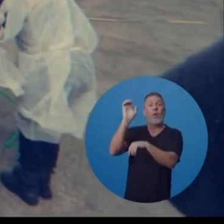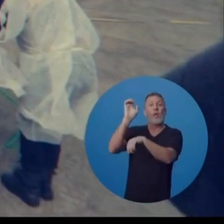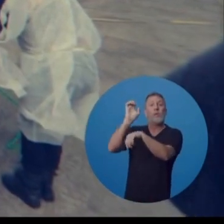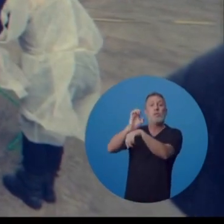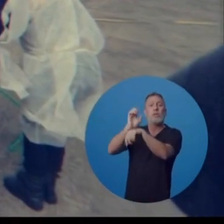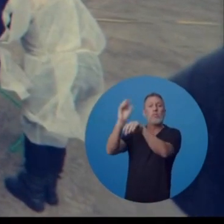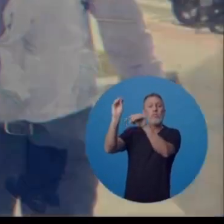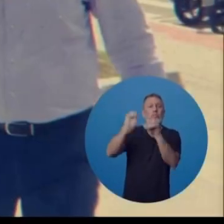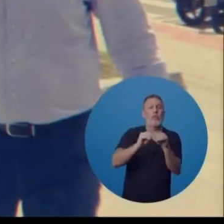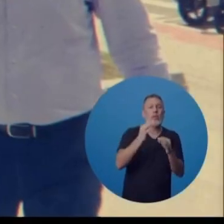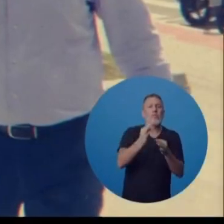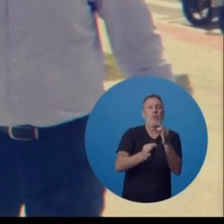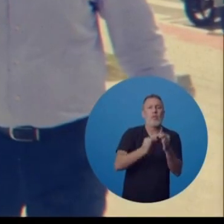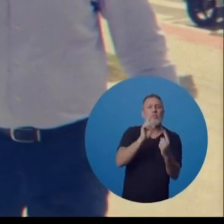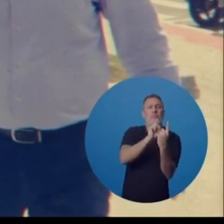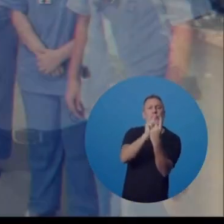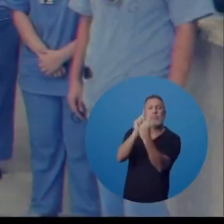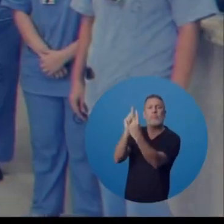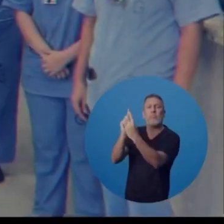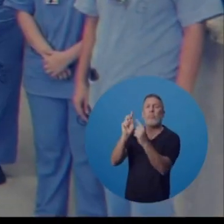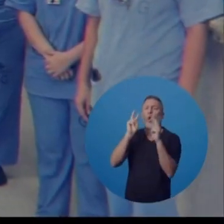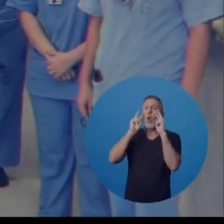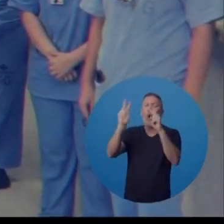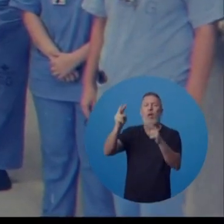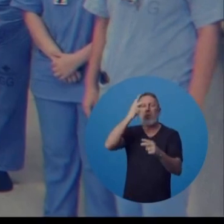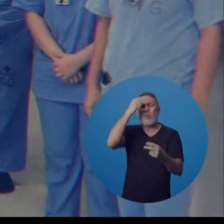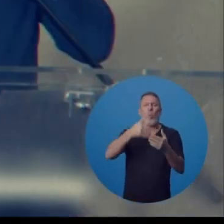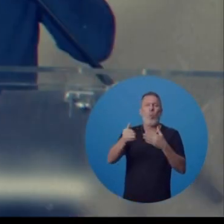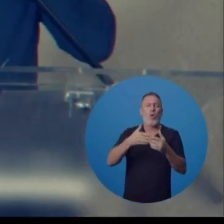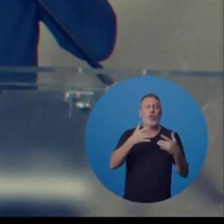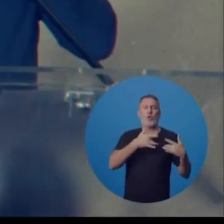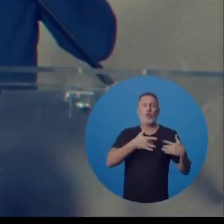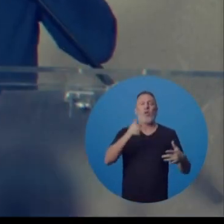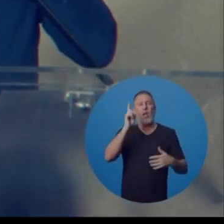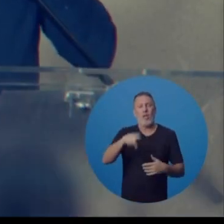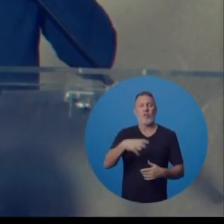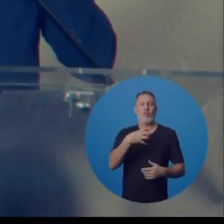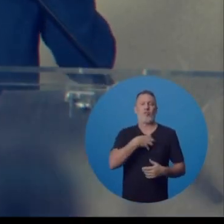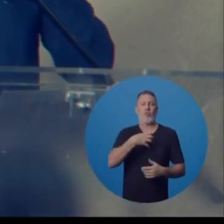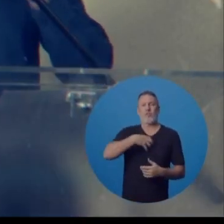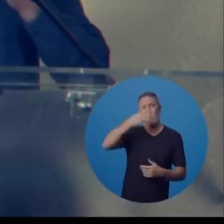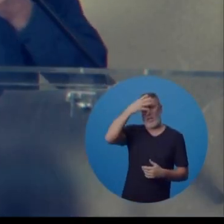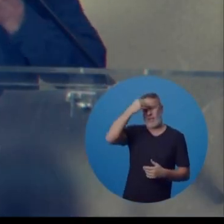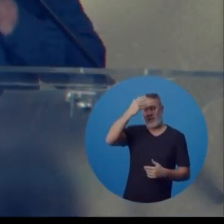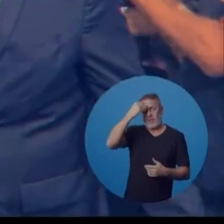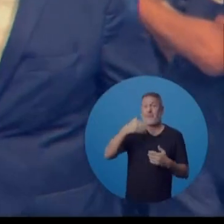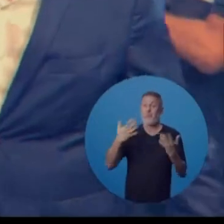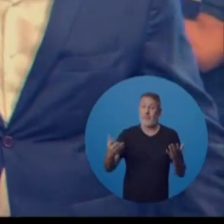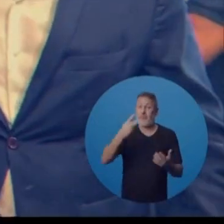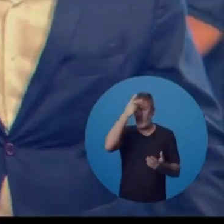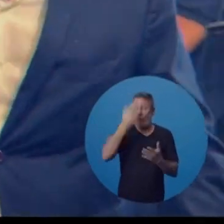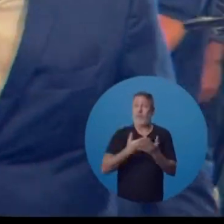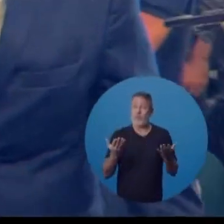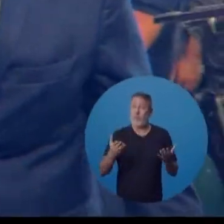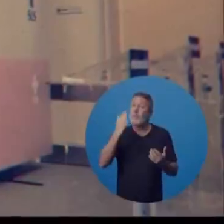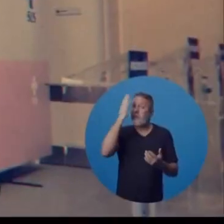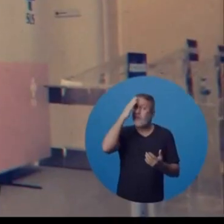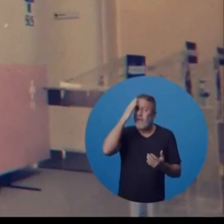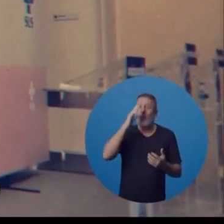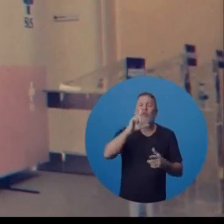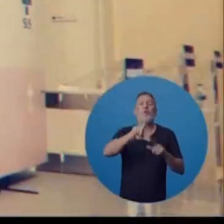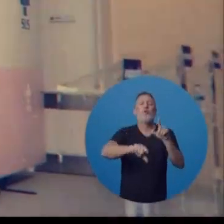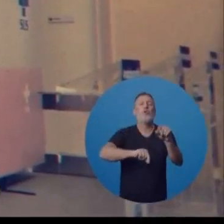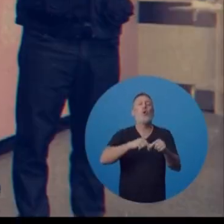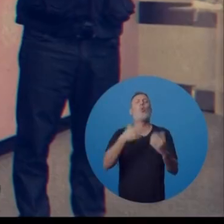de outros estados. Fazer o bem sem olhar a quem. Esse é o nosso Casa Grande. É, meus amigos,